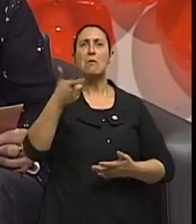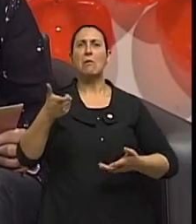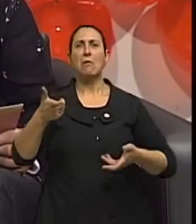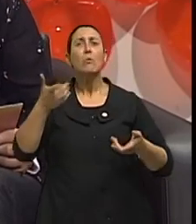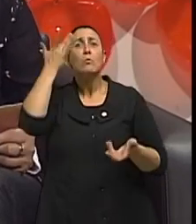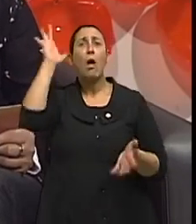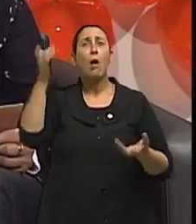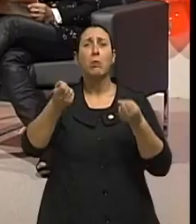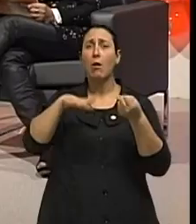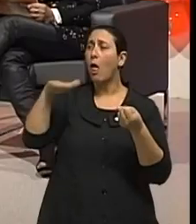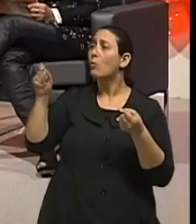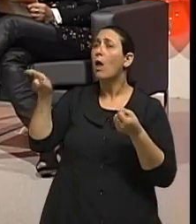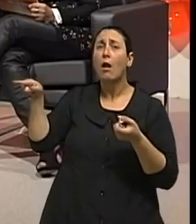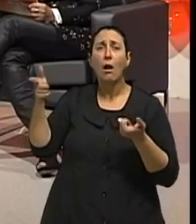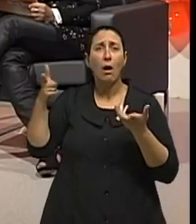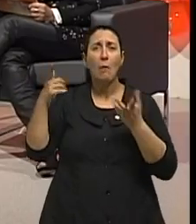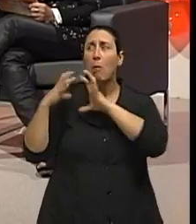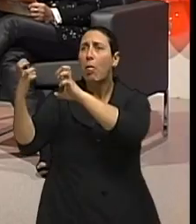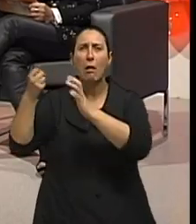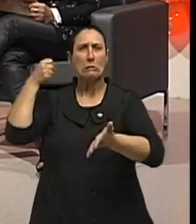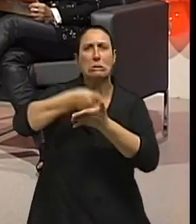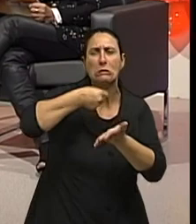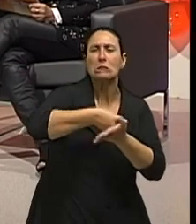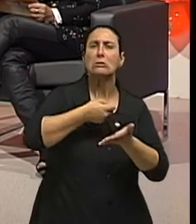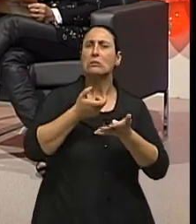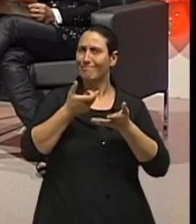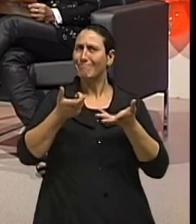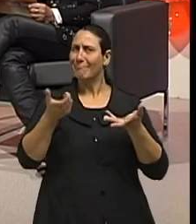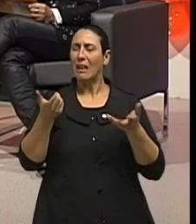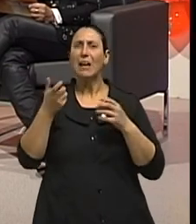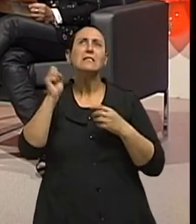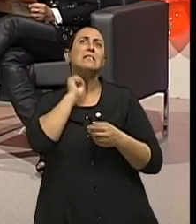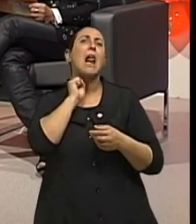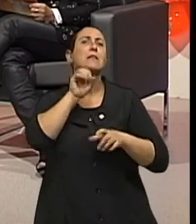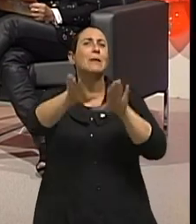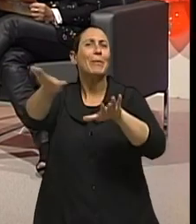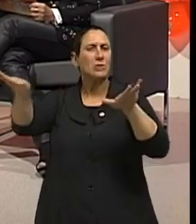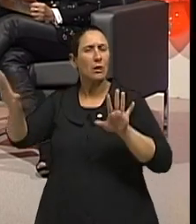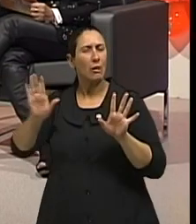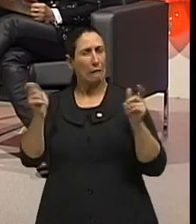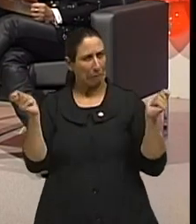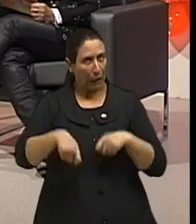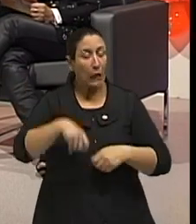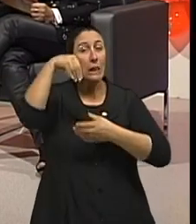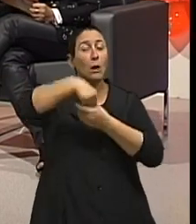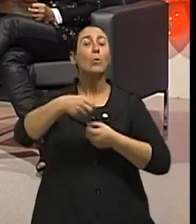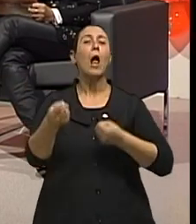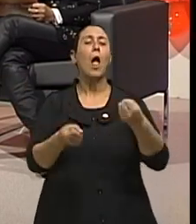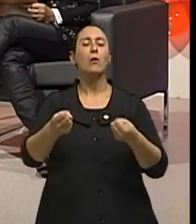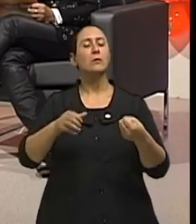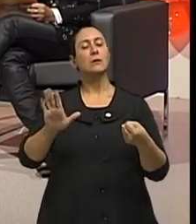que está do lado com que armas vai lidar, né? E como é que está o estresse daquela criatura. Dá para relaxar aqueles